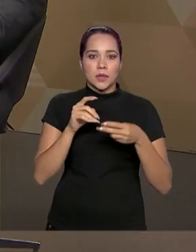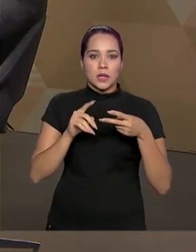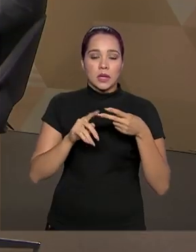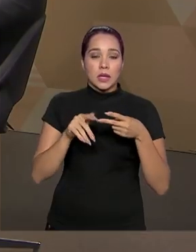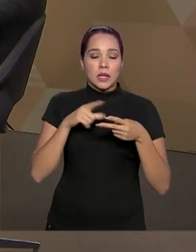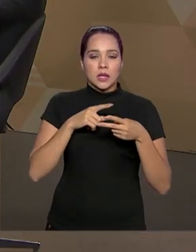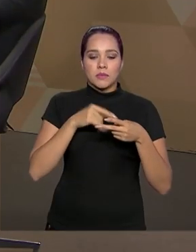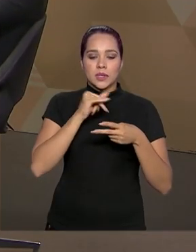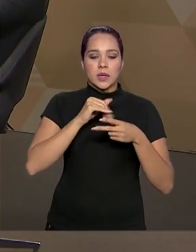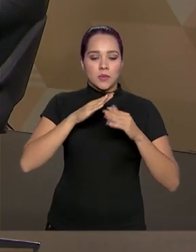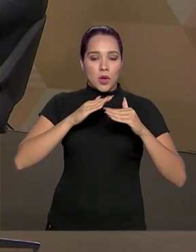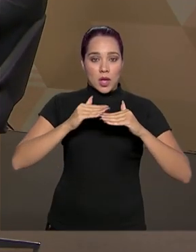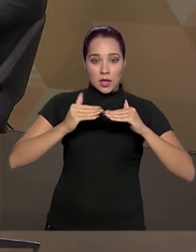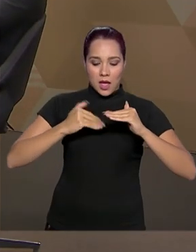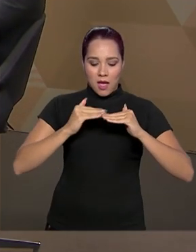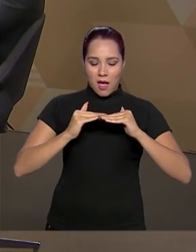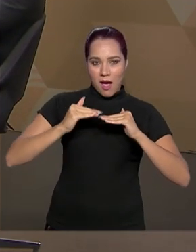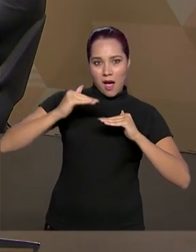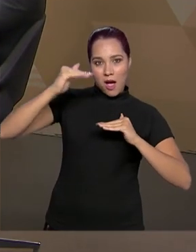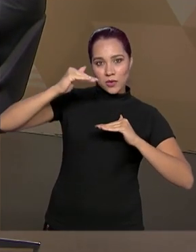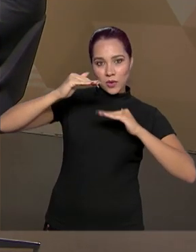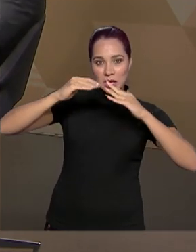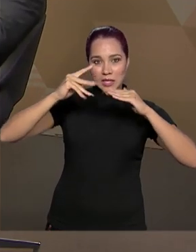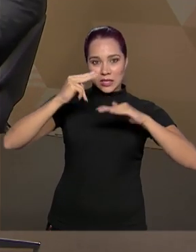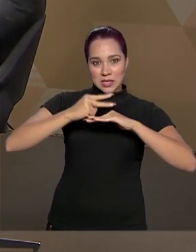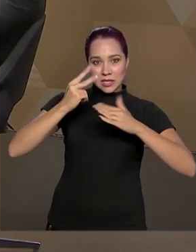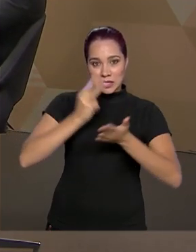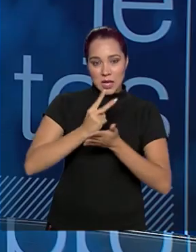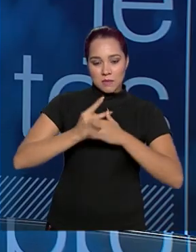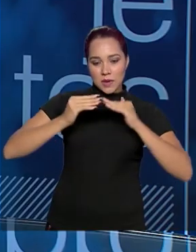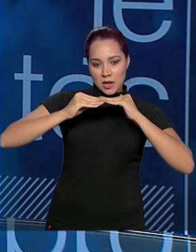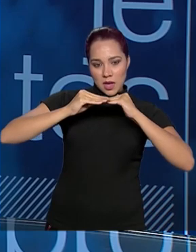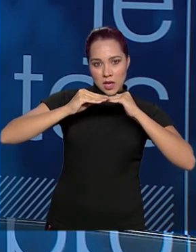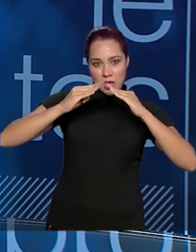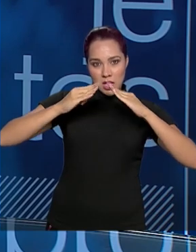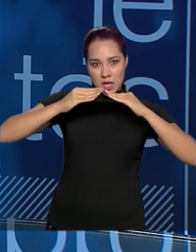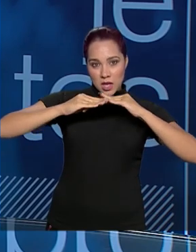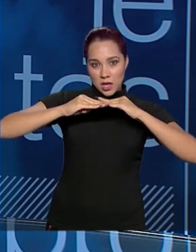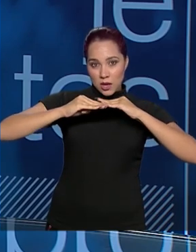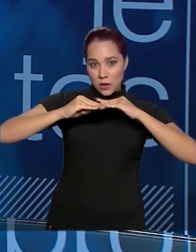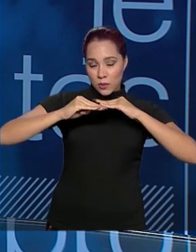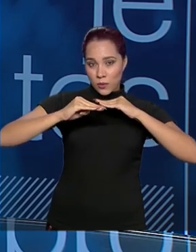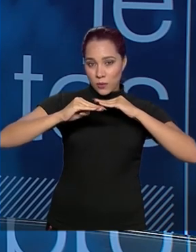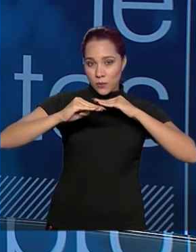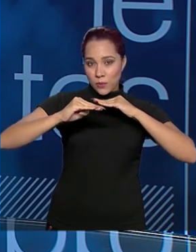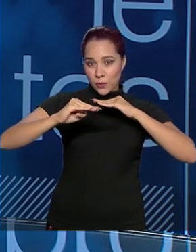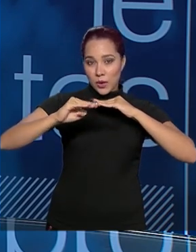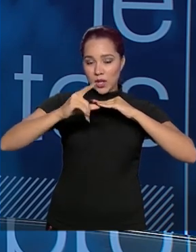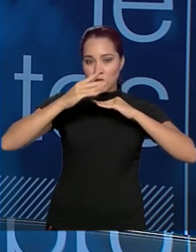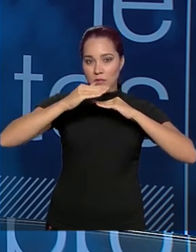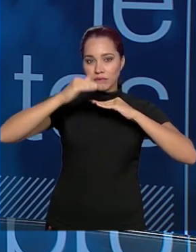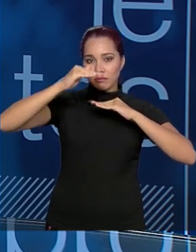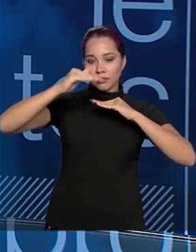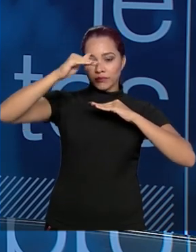eu tenho altiamento, ela no mesmo prumo, ou seja, sempre no ápice da barragem, ela só cresce para cima. E eu tenho dois